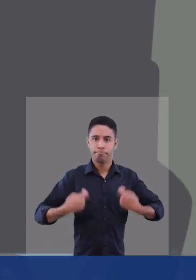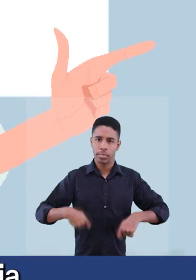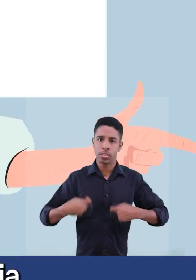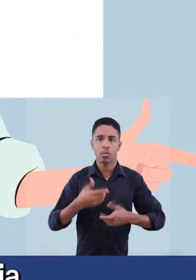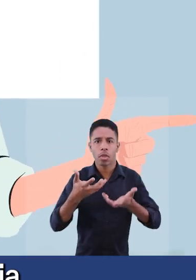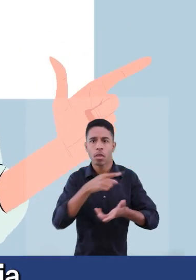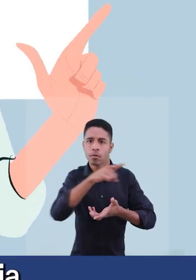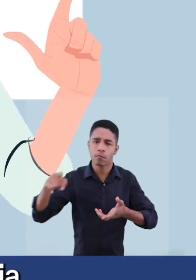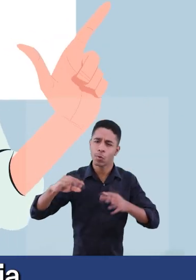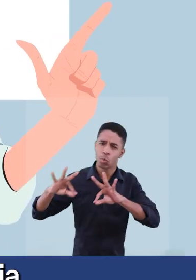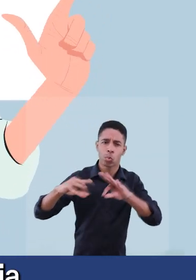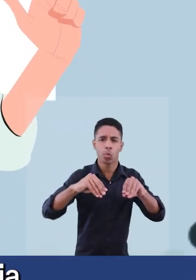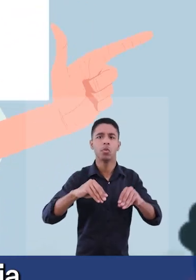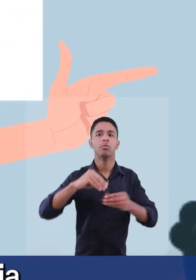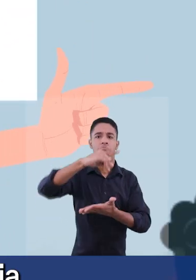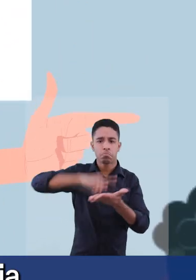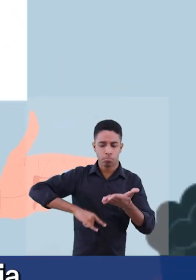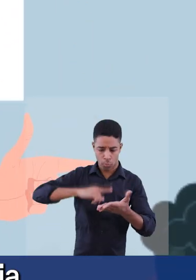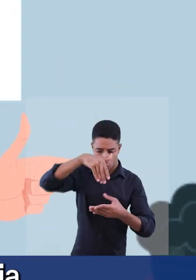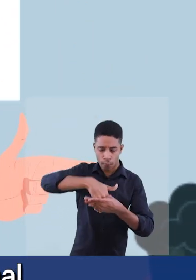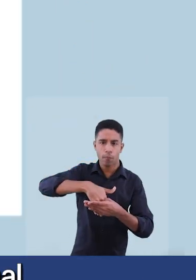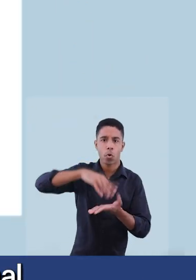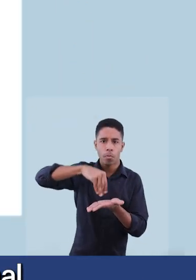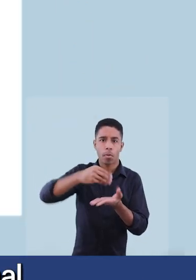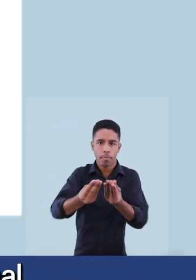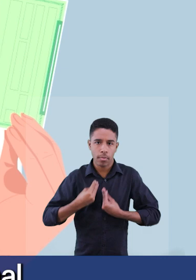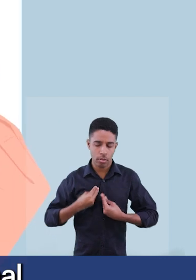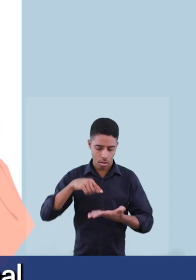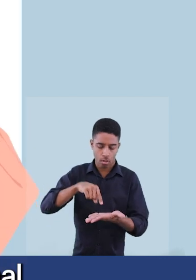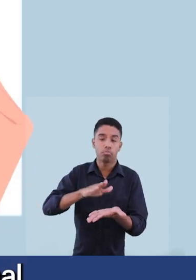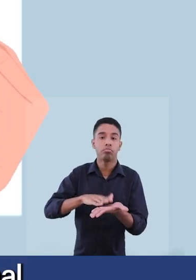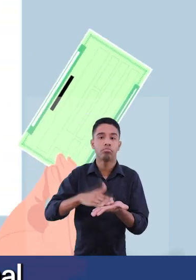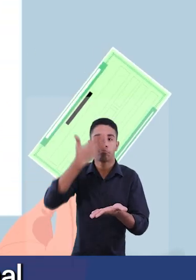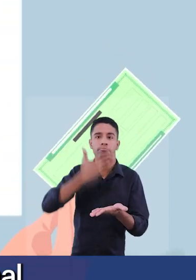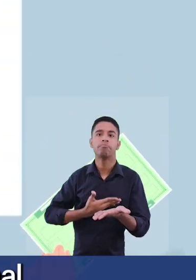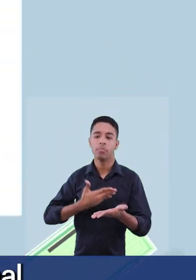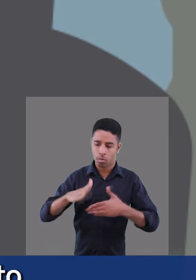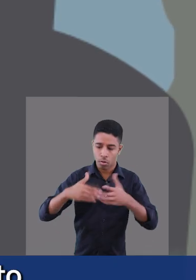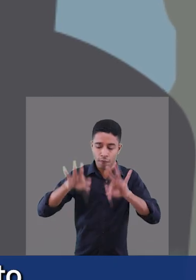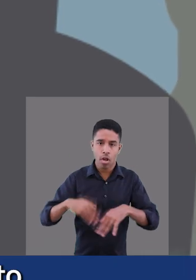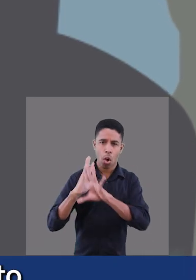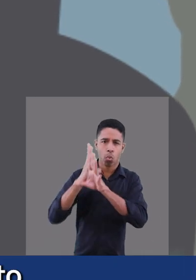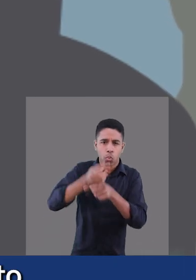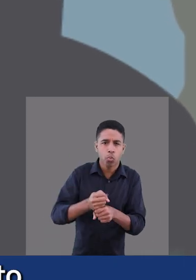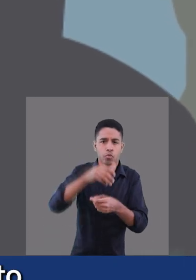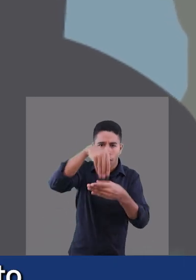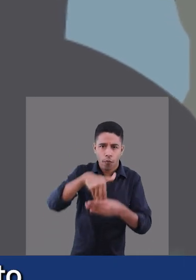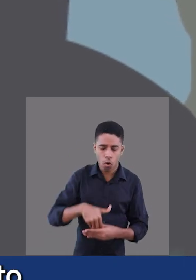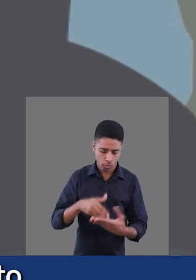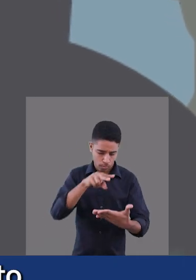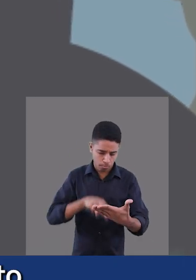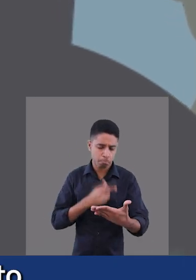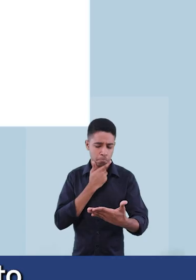eleito. Eu quero que todo mundo deixe aqui uma cópia do título de eleitor que depois do resultado final a gente vai conferir os